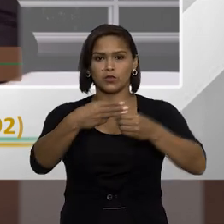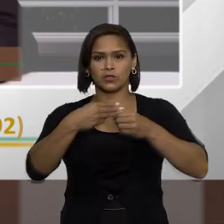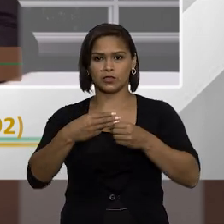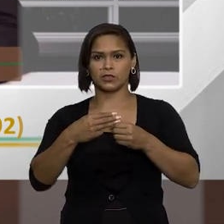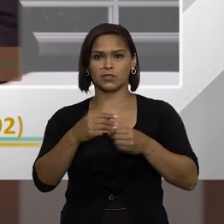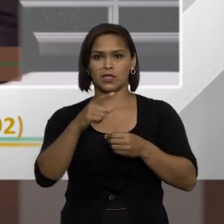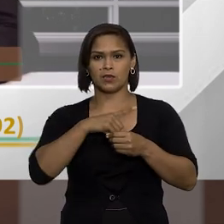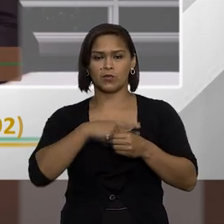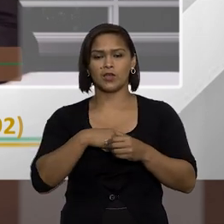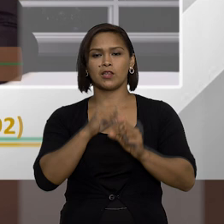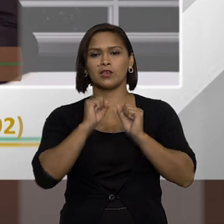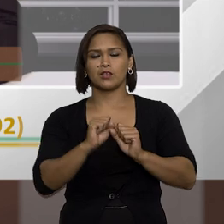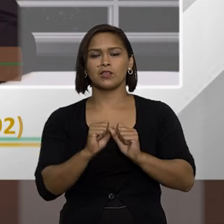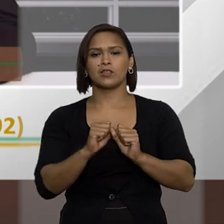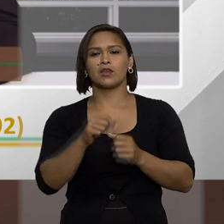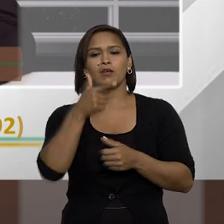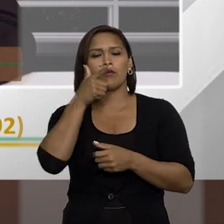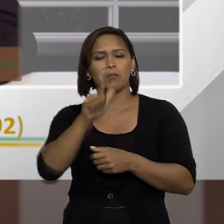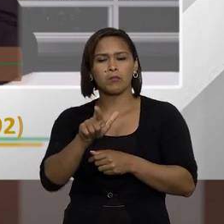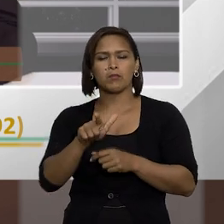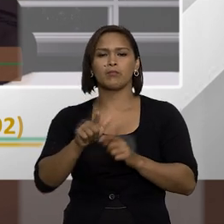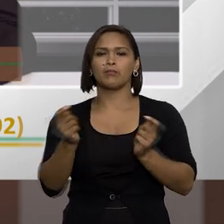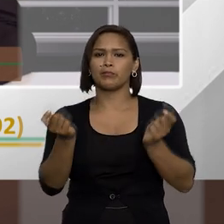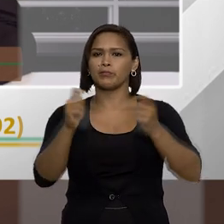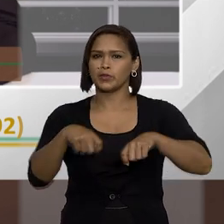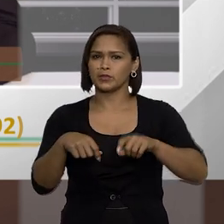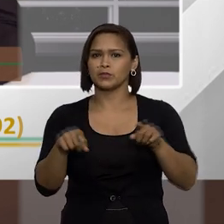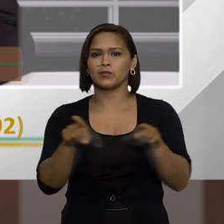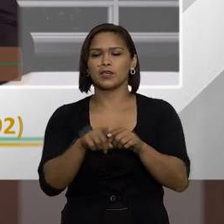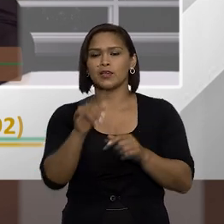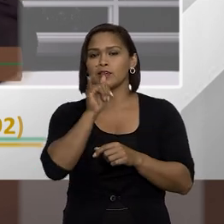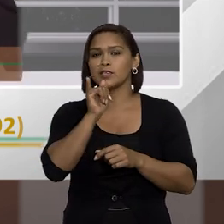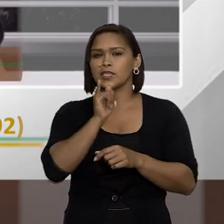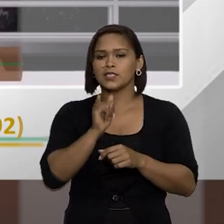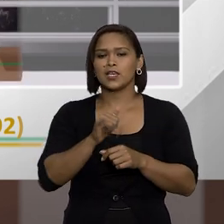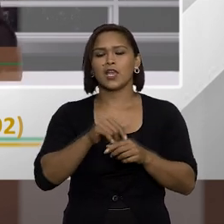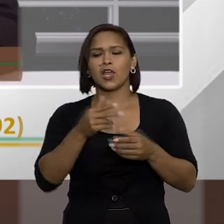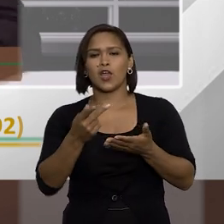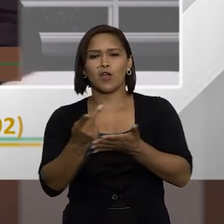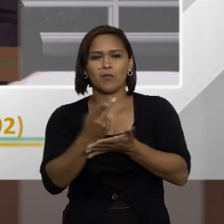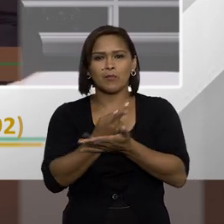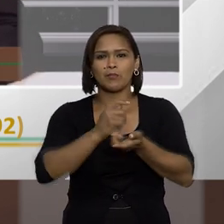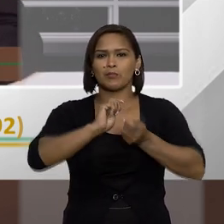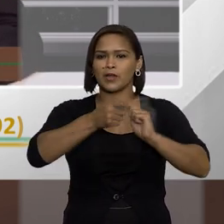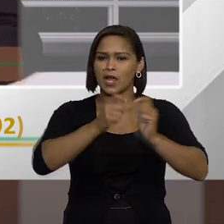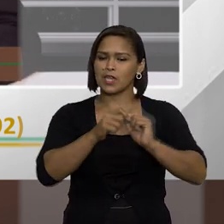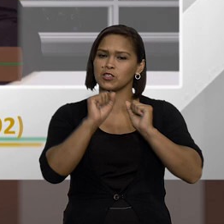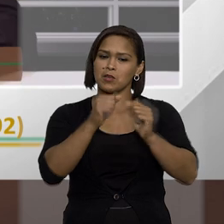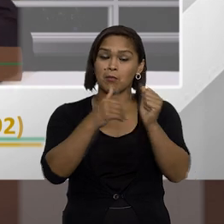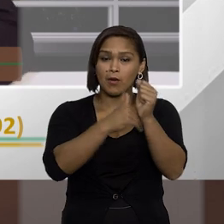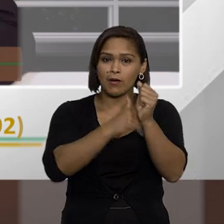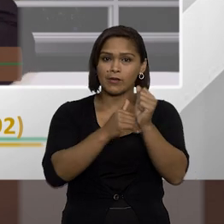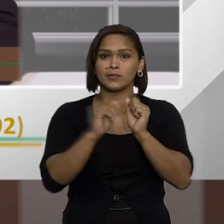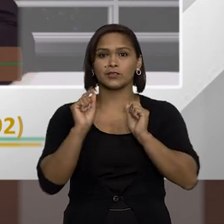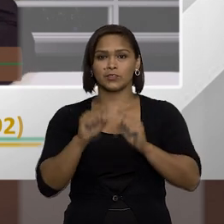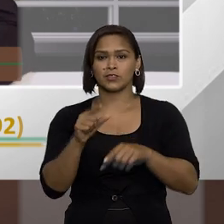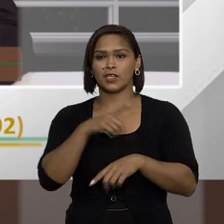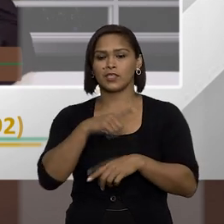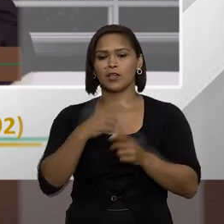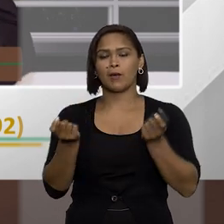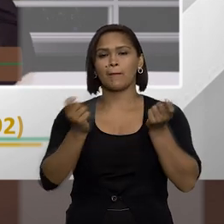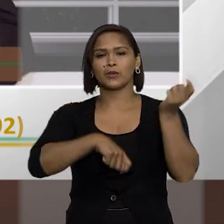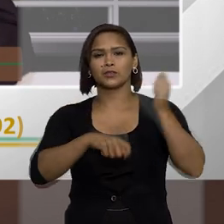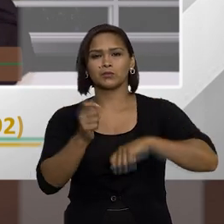âmbito municipal ele tem condições por exemplo de acobertar os atos que foram praticados ele tem aí